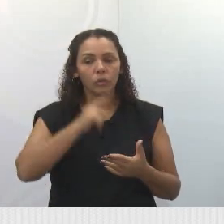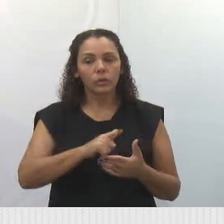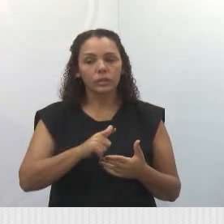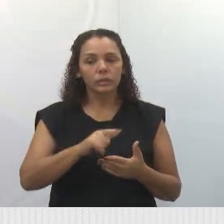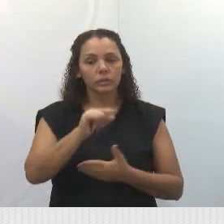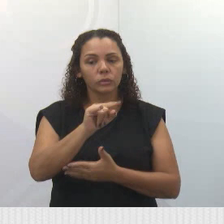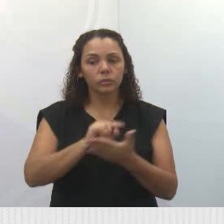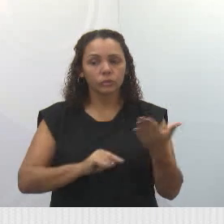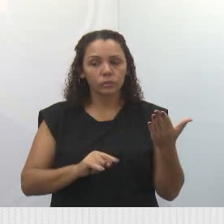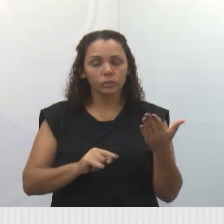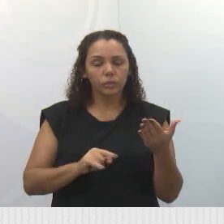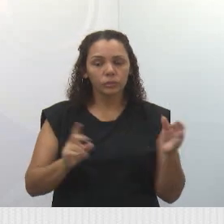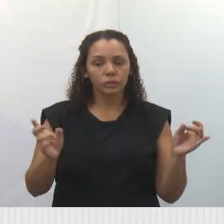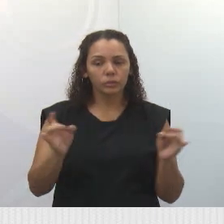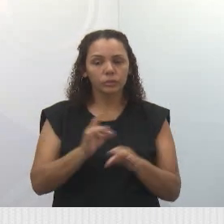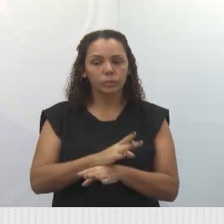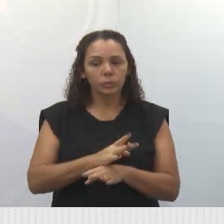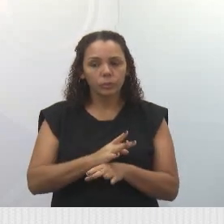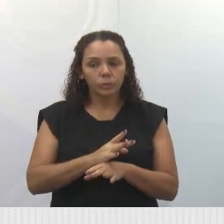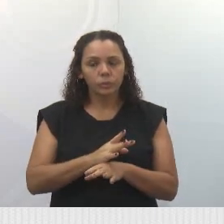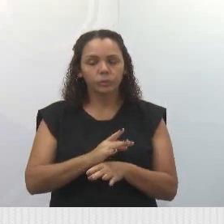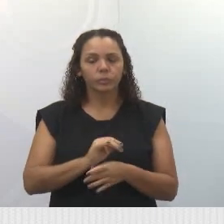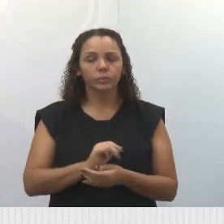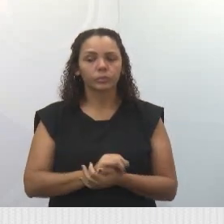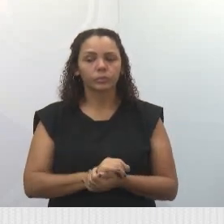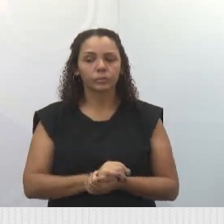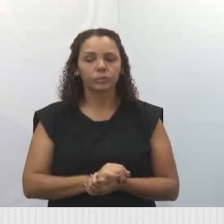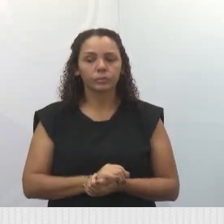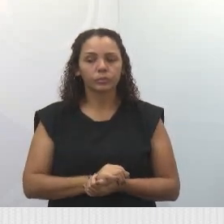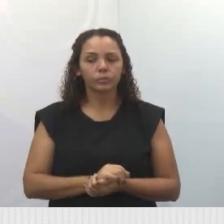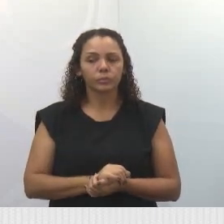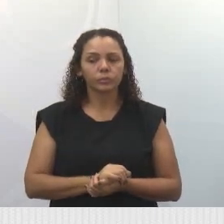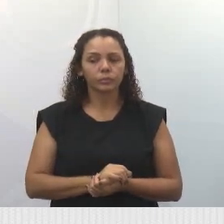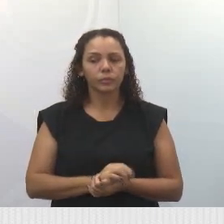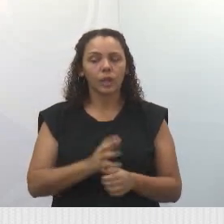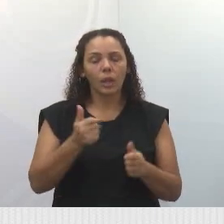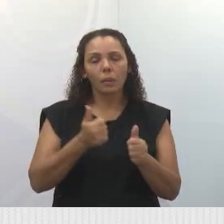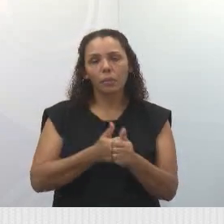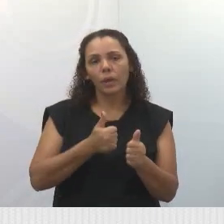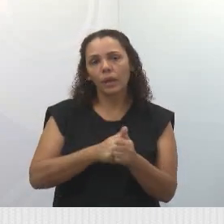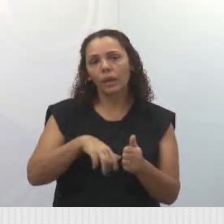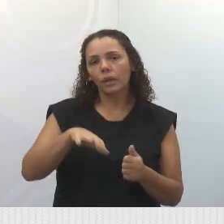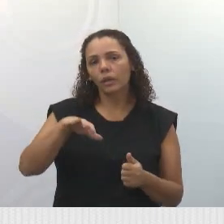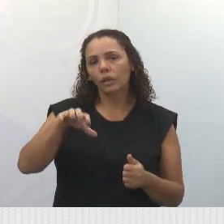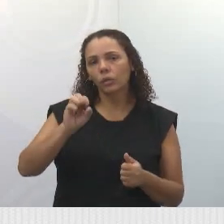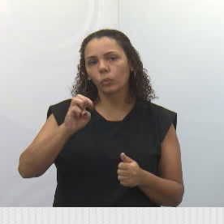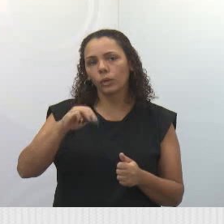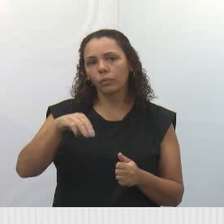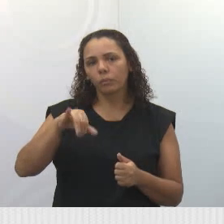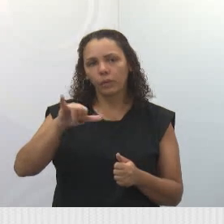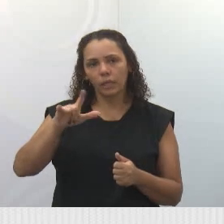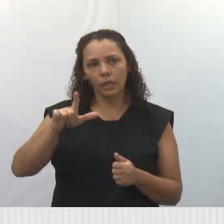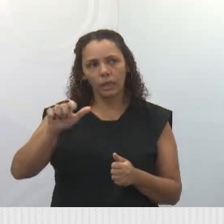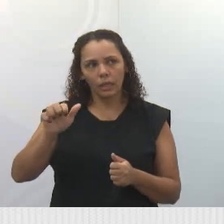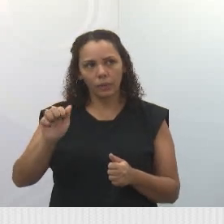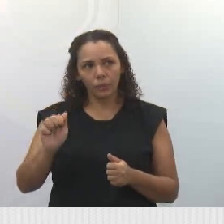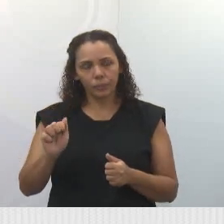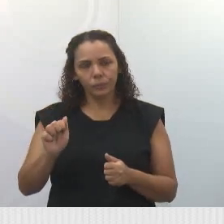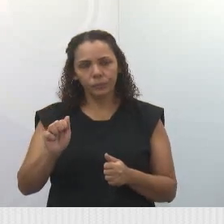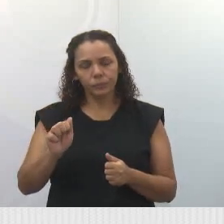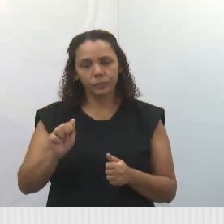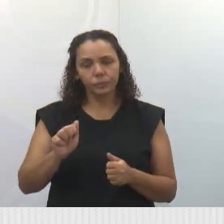Ita 2. Está localizado ali, próximo ali, o Jardim Emília, no caso. E,